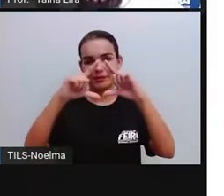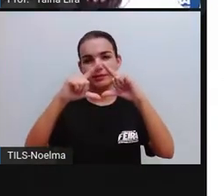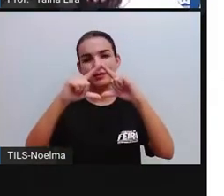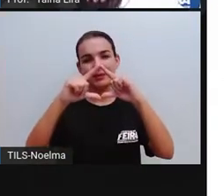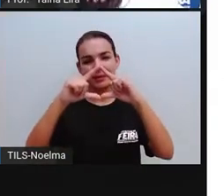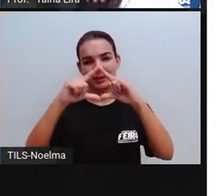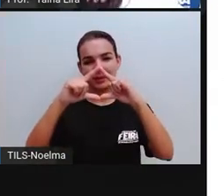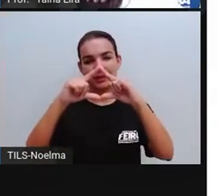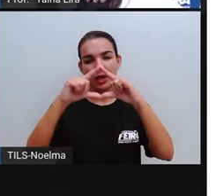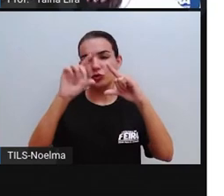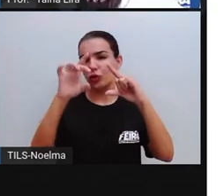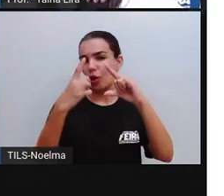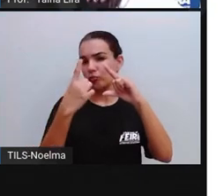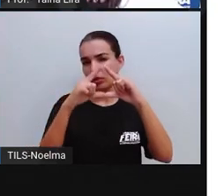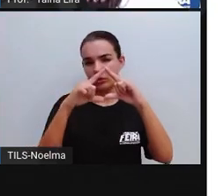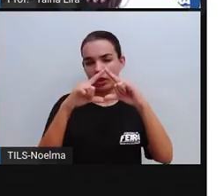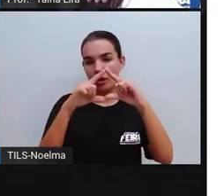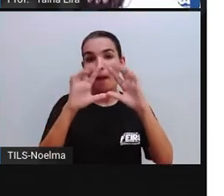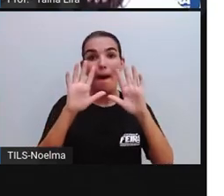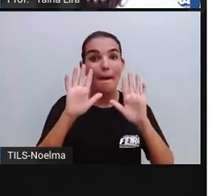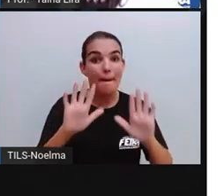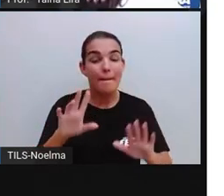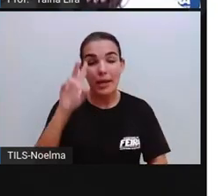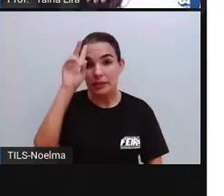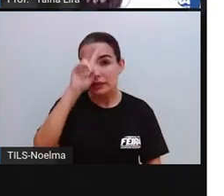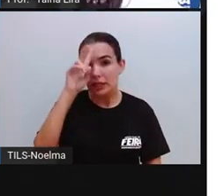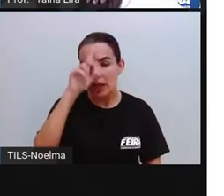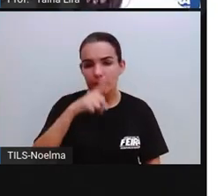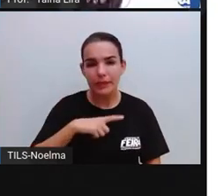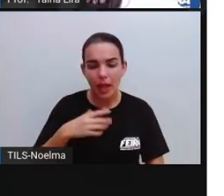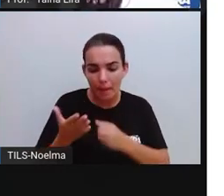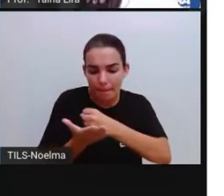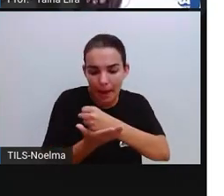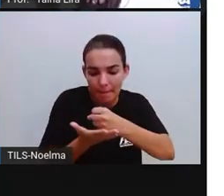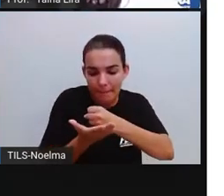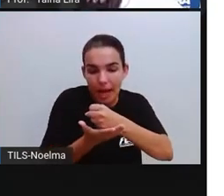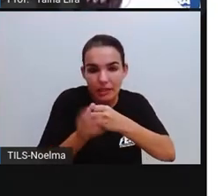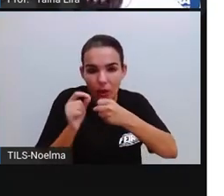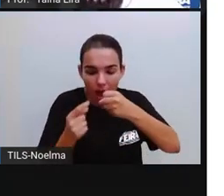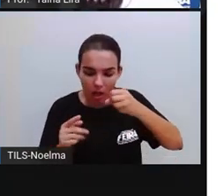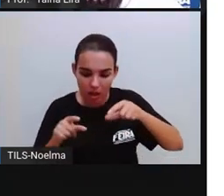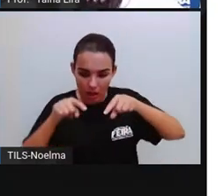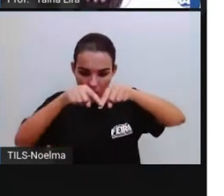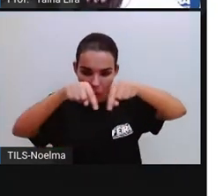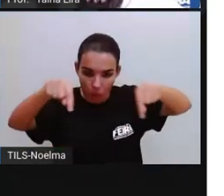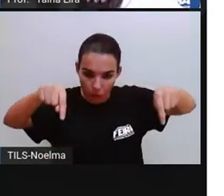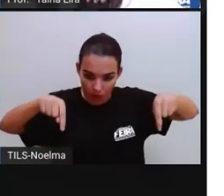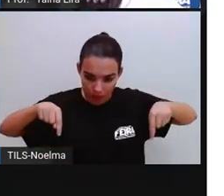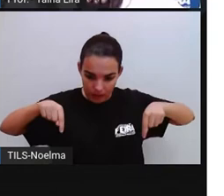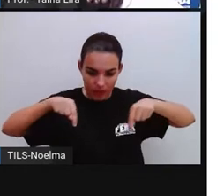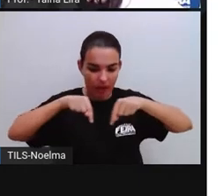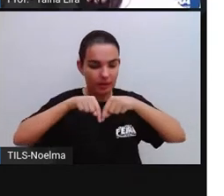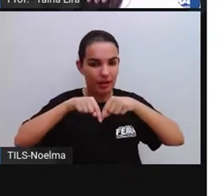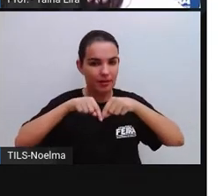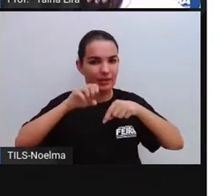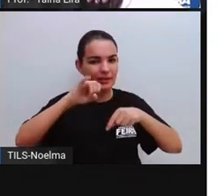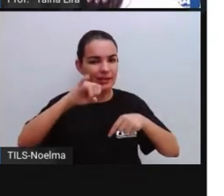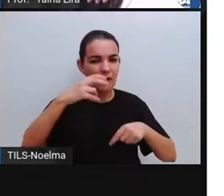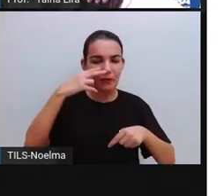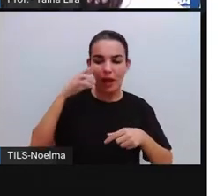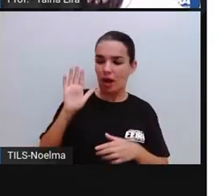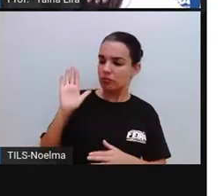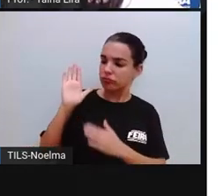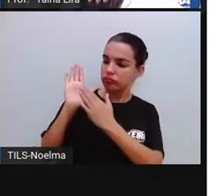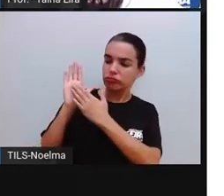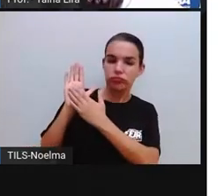Eu enxergo um triângulo, mas lembra que a pró falou que ela tem uma base aqui embaixo, que é quadrada. Se eu ficar olhando só